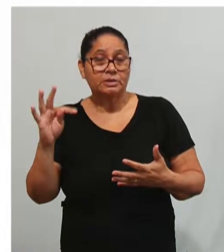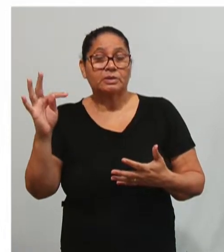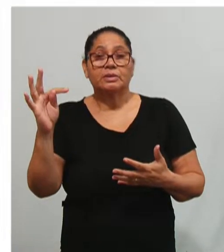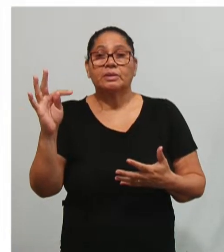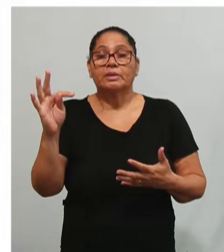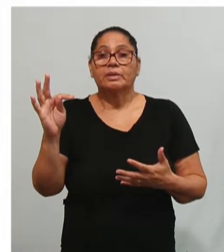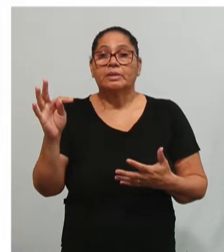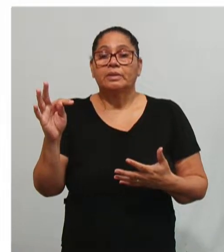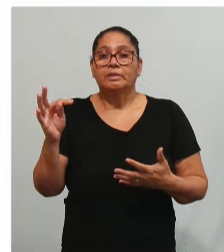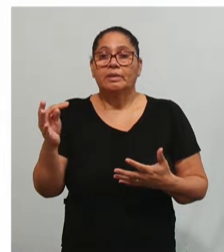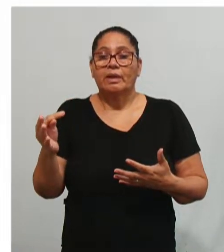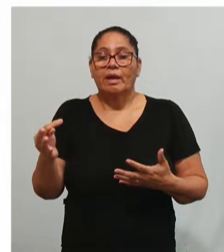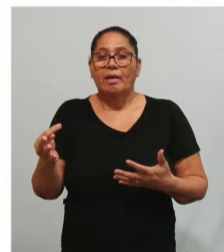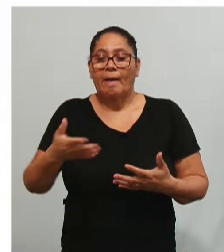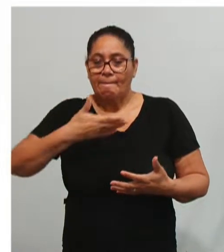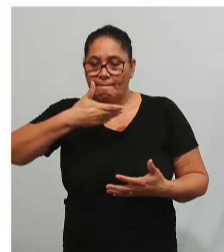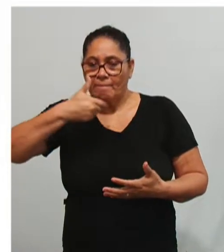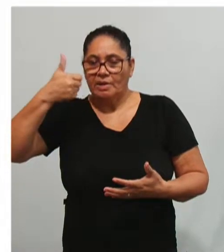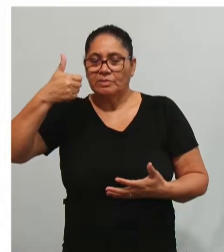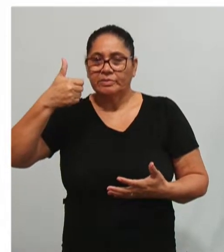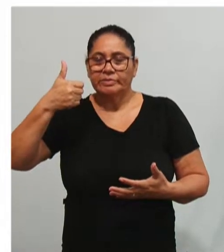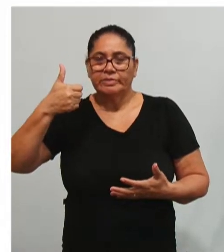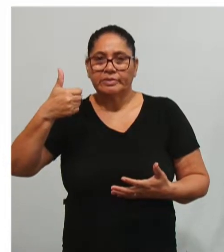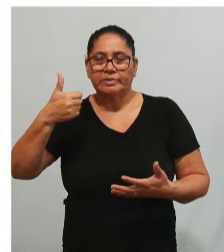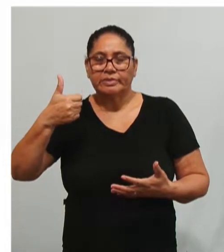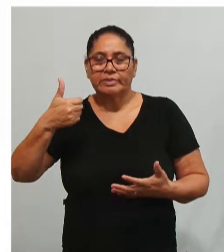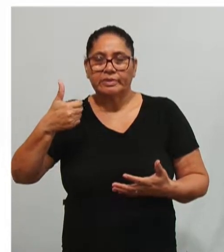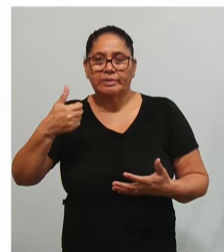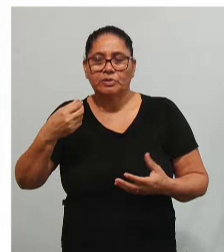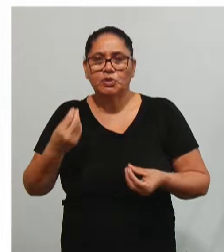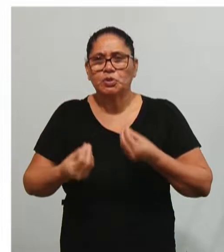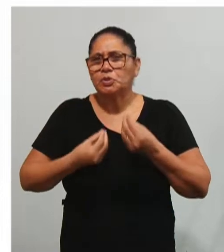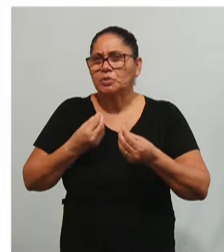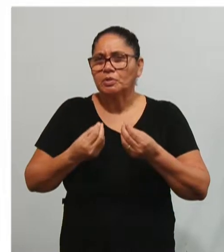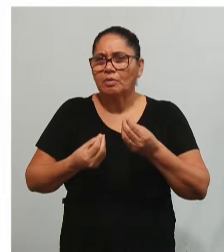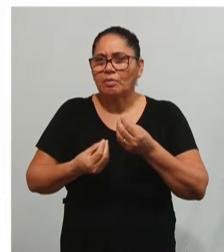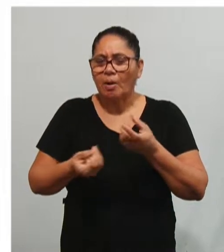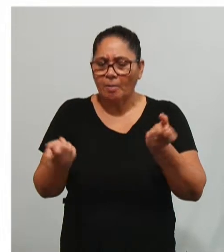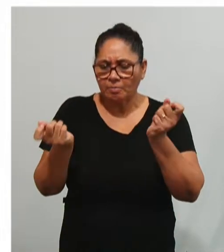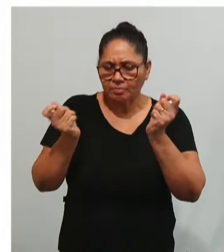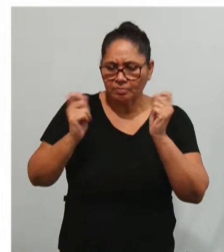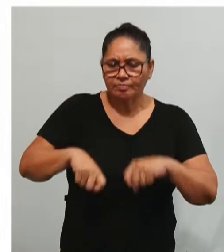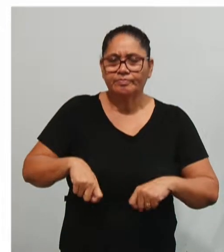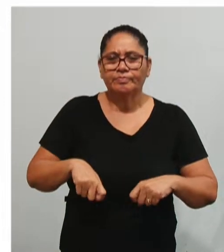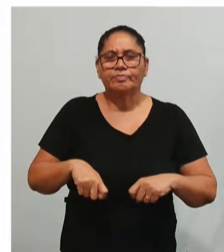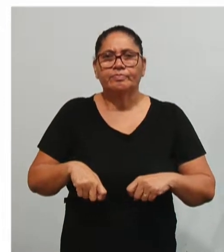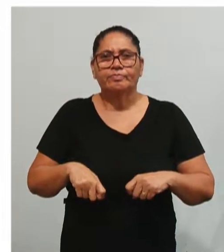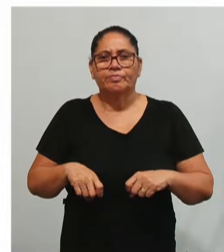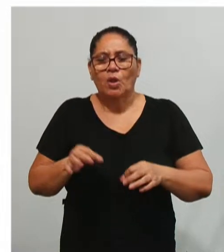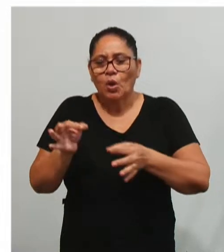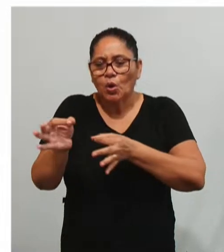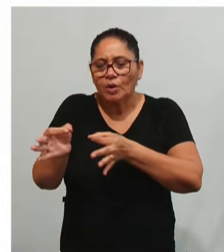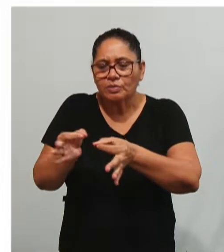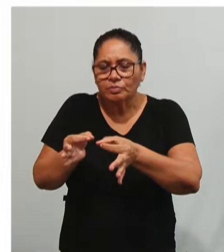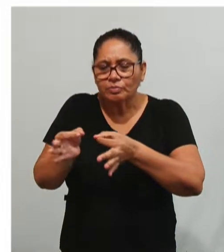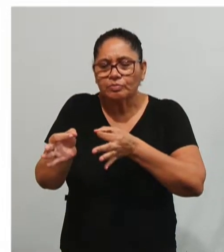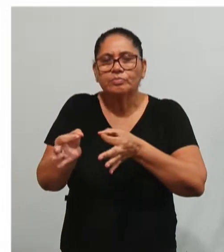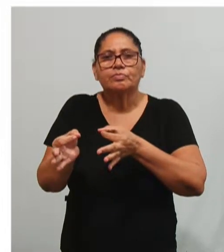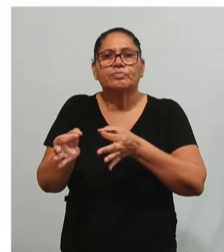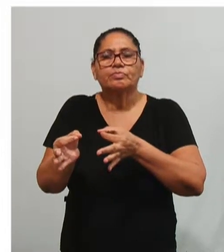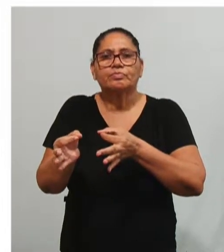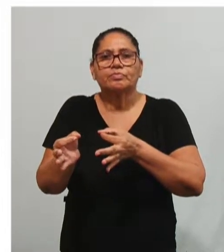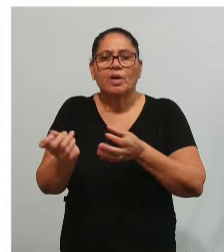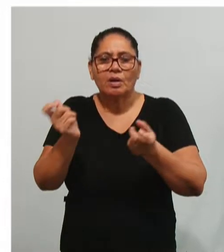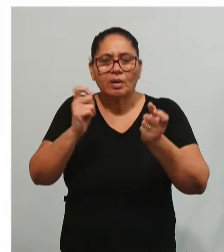vieram para facilitar a criação de mecanismos capazes de propiciar o planejamento, a organização,